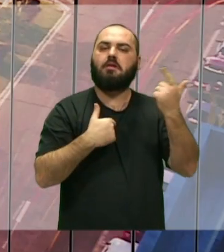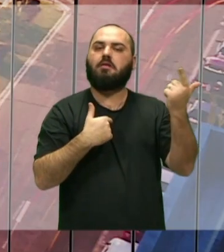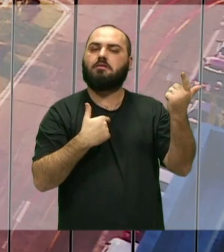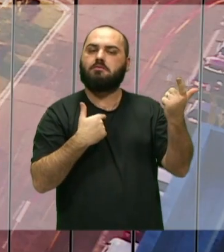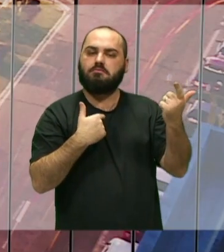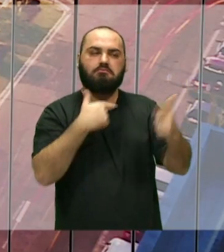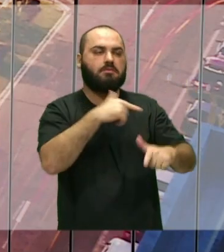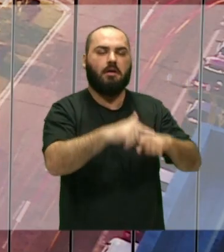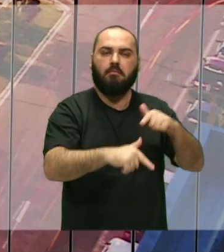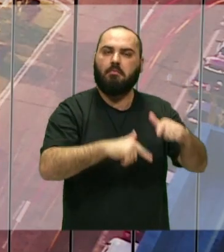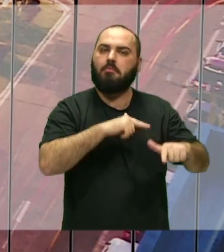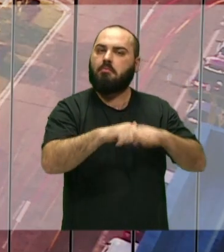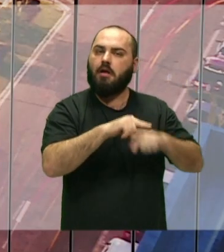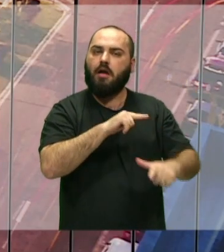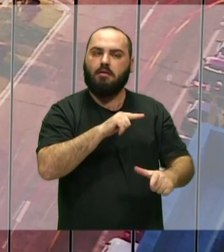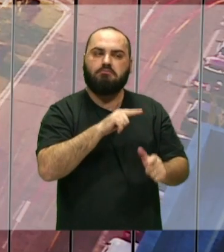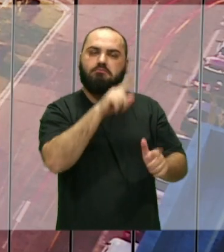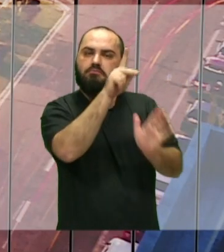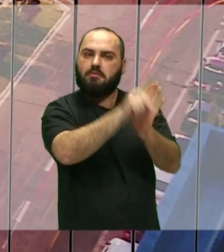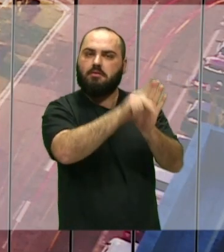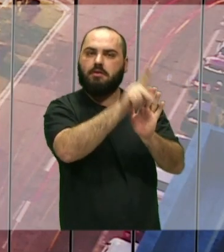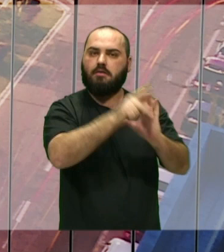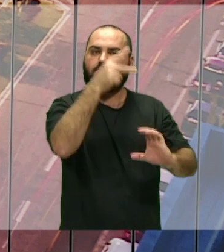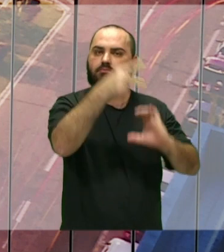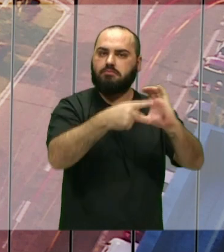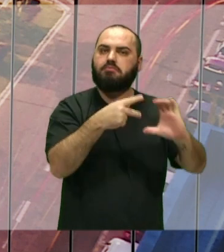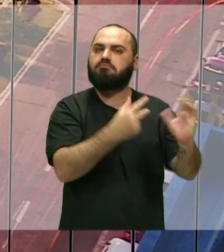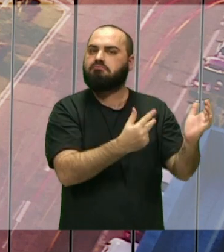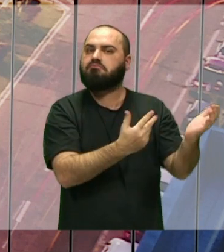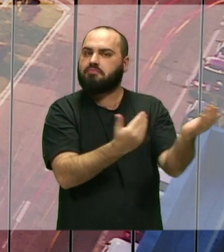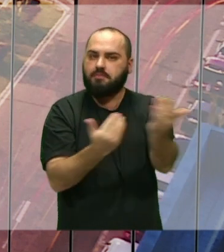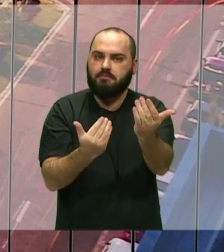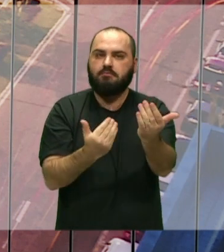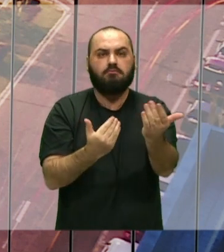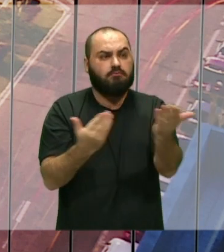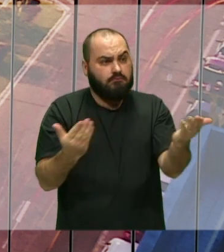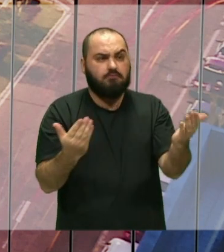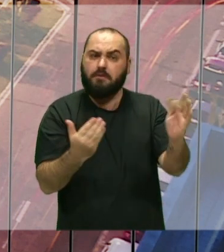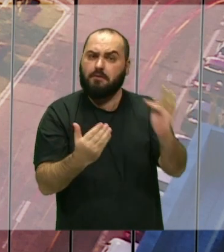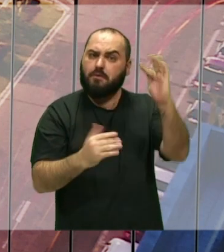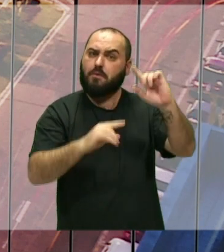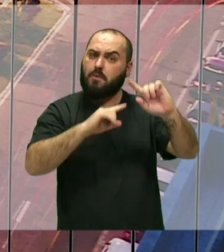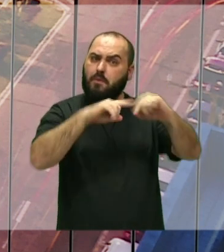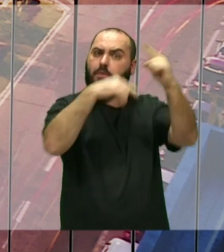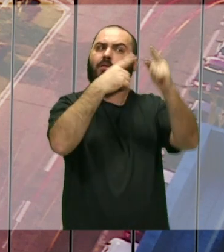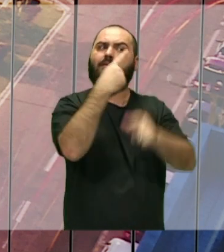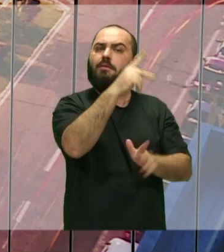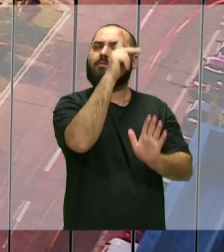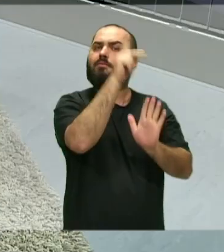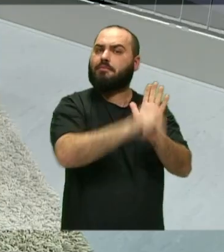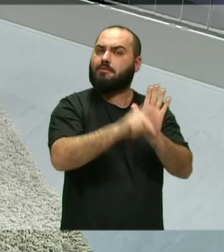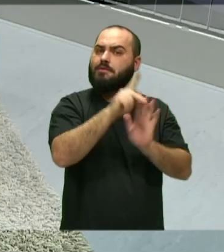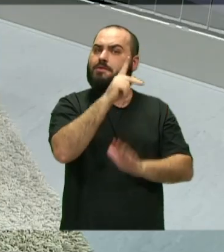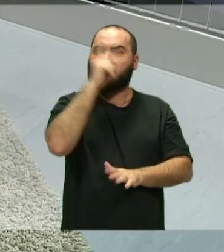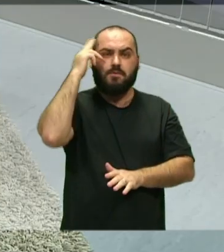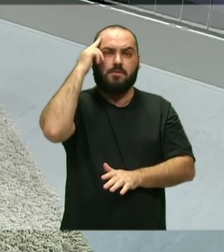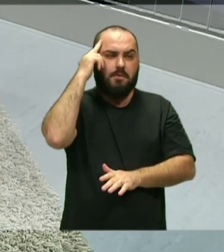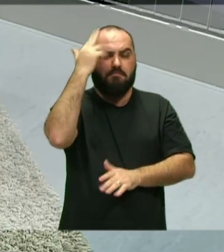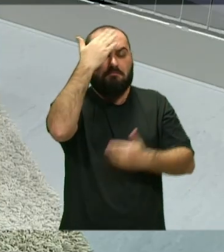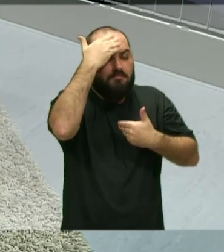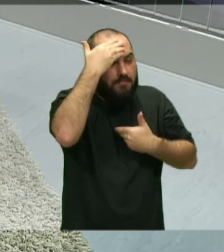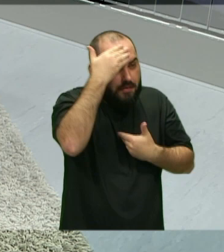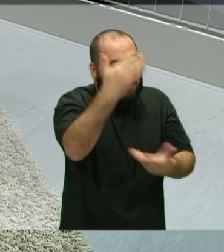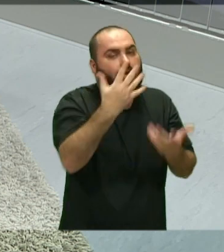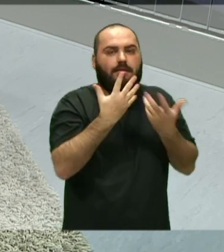ação junto ao projeto Câmara Mirim e sucesso, né, nesses teus projetos, nos teus sonhos. Muito obrigado